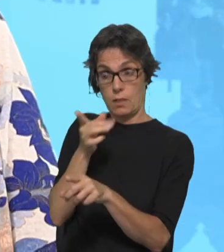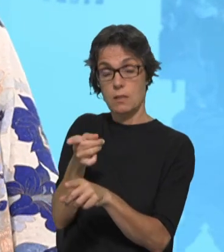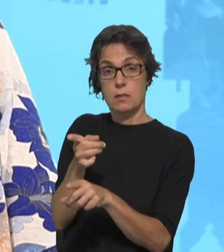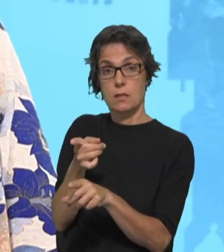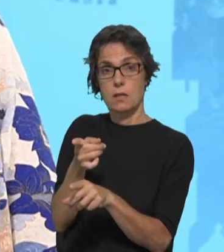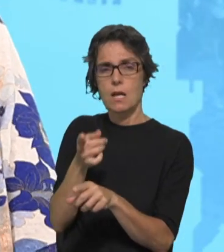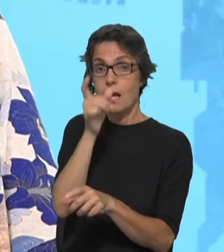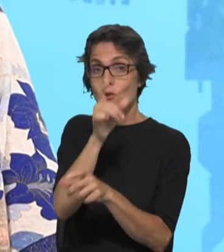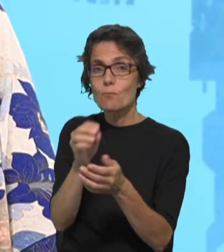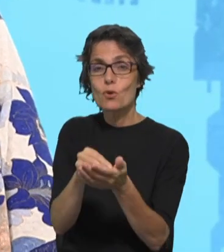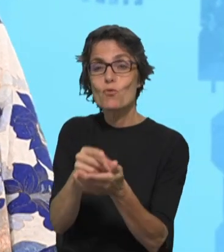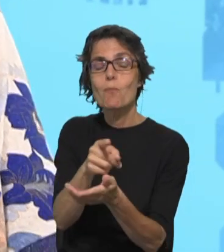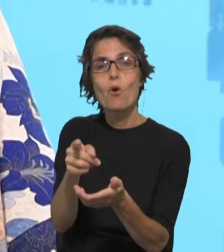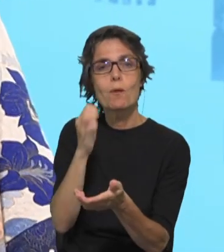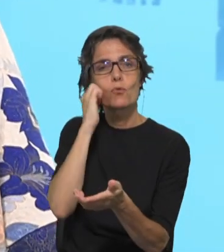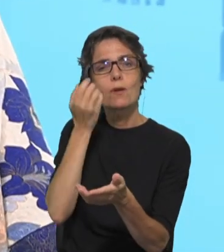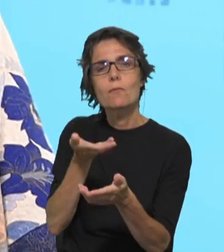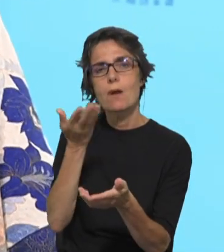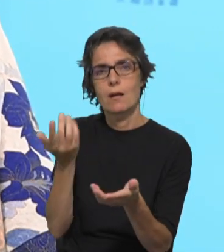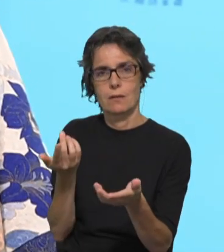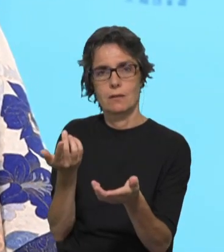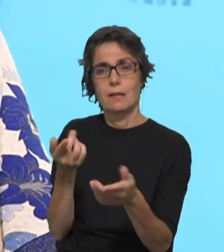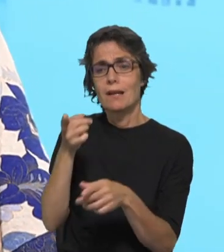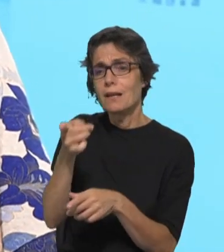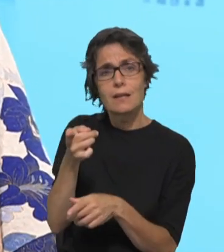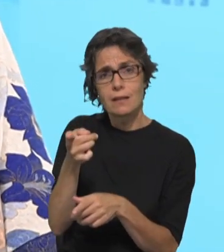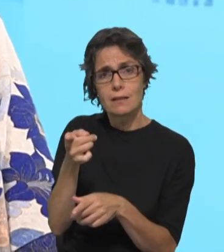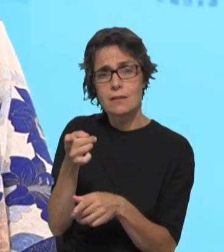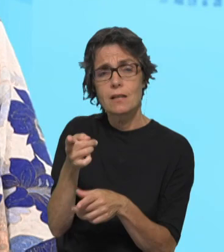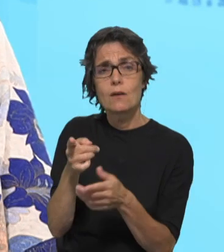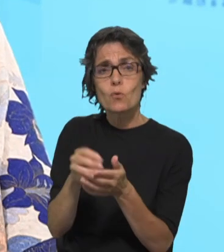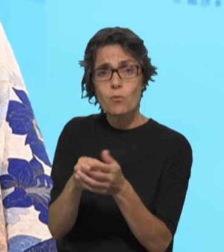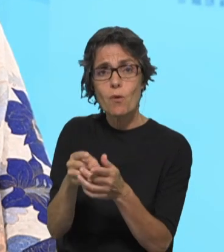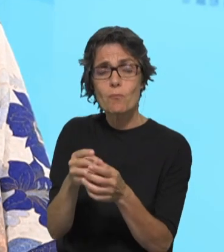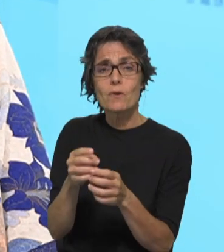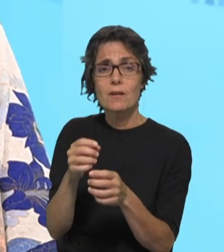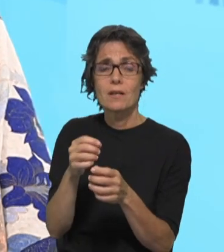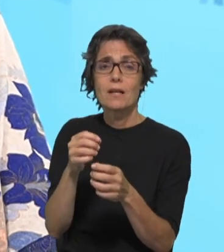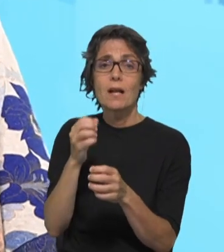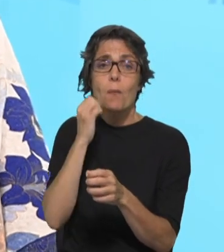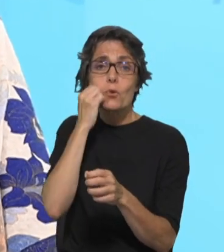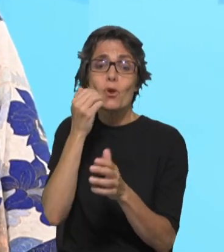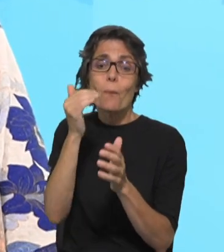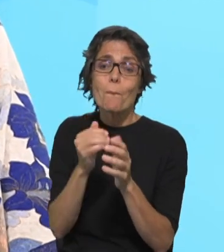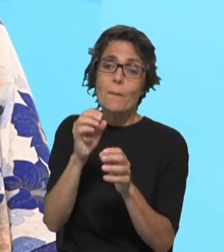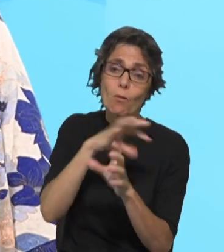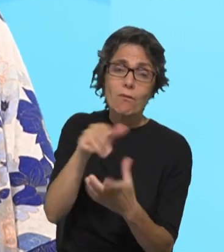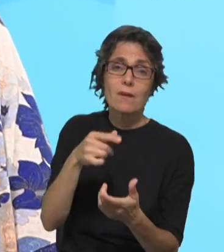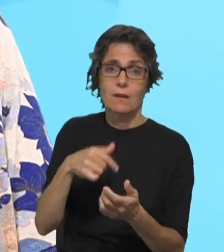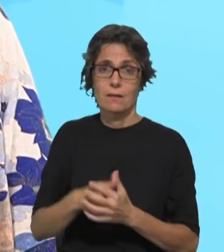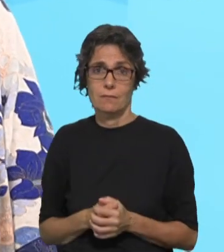frágeis sofrem mais e afinal foram os que menos contribuíram para o desequilíbrio que causou tudo isto.